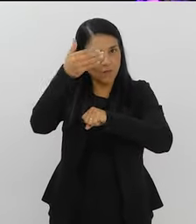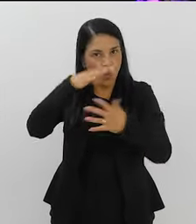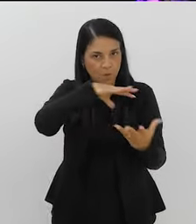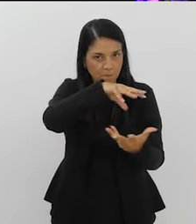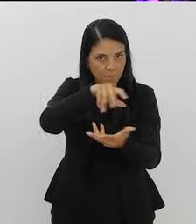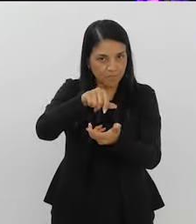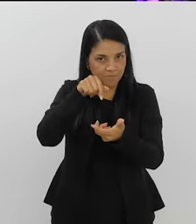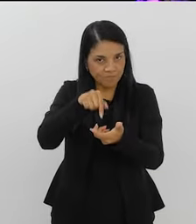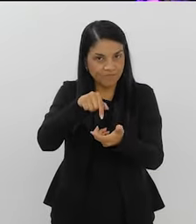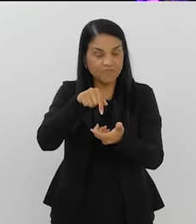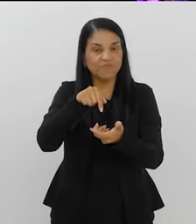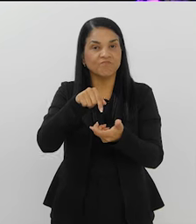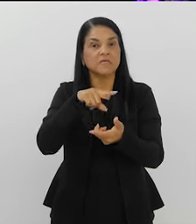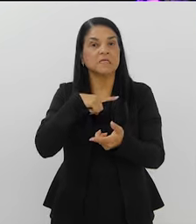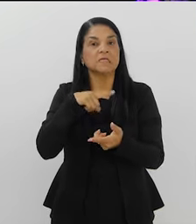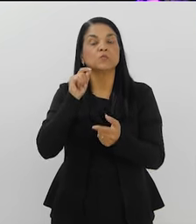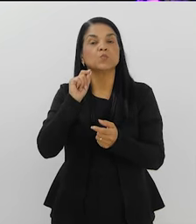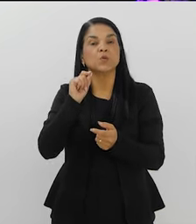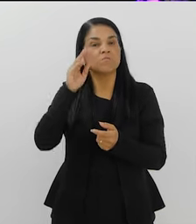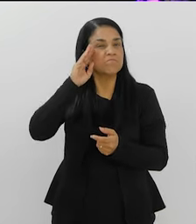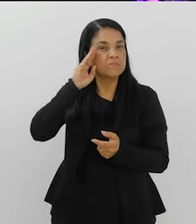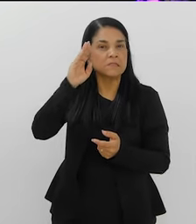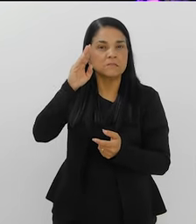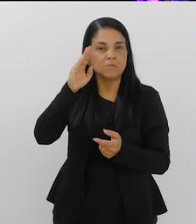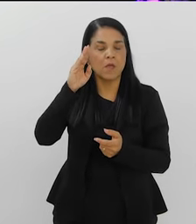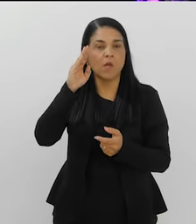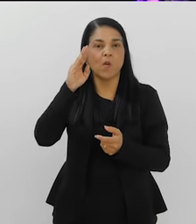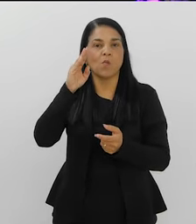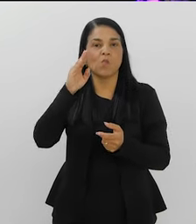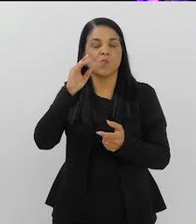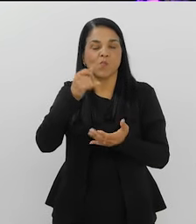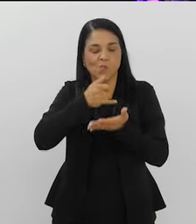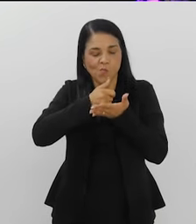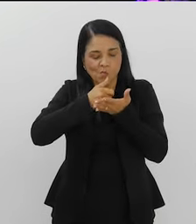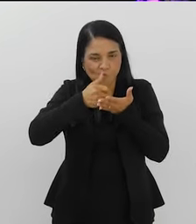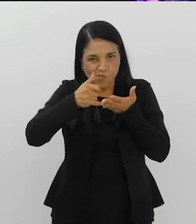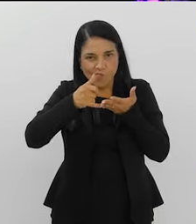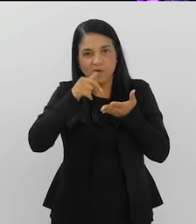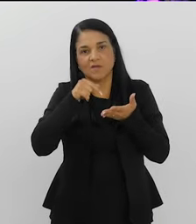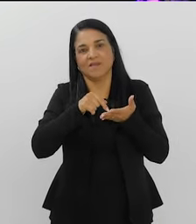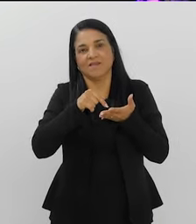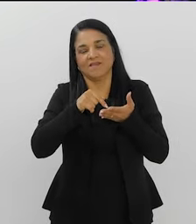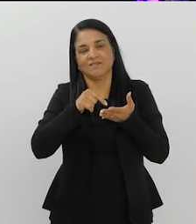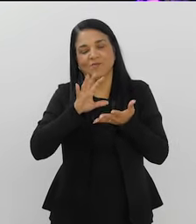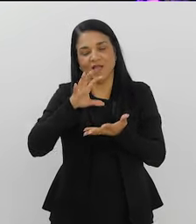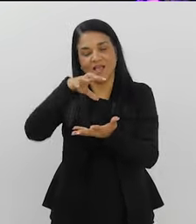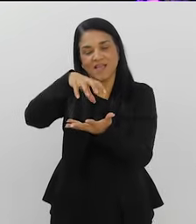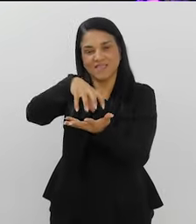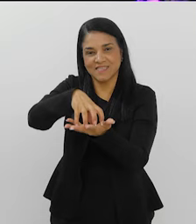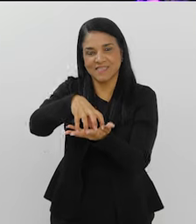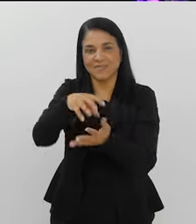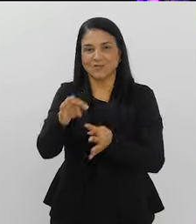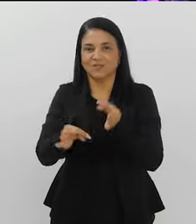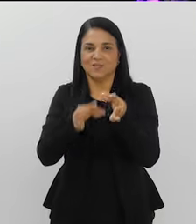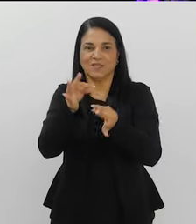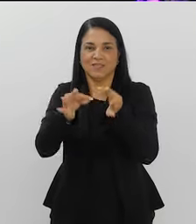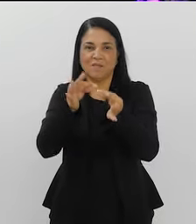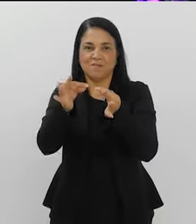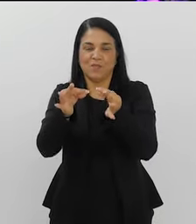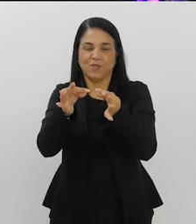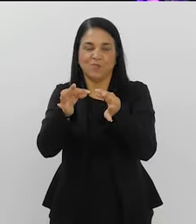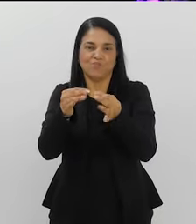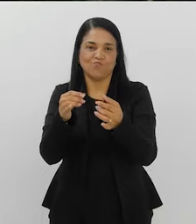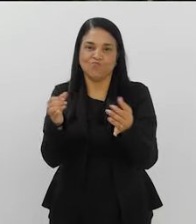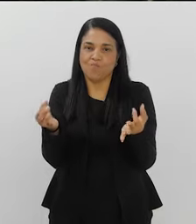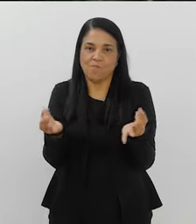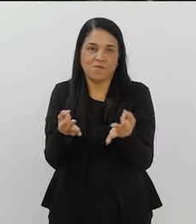consideram geralmente que a principal fonte de entrada de cocaína são as estações, uma vez que elas não conseguem fazer a remoção